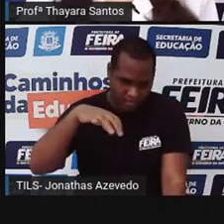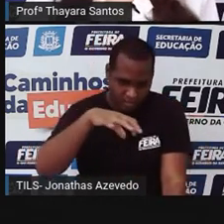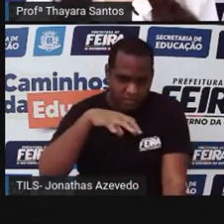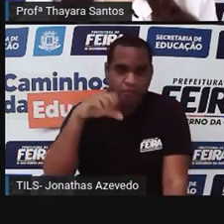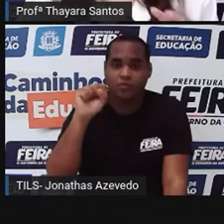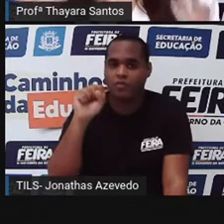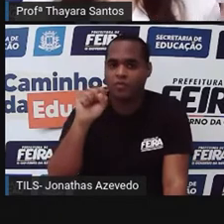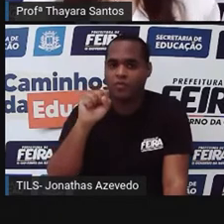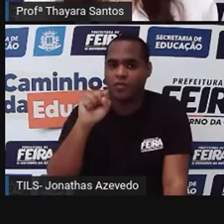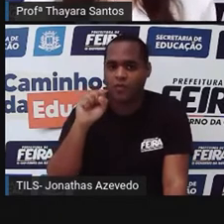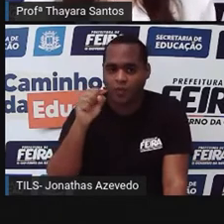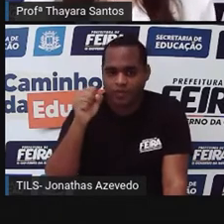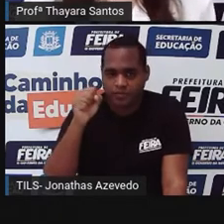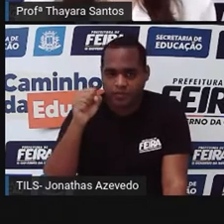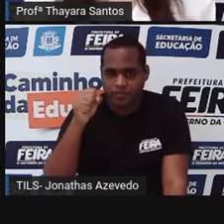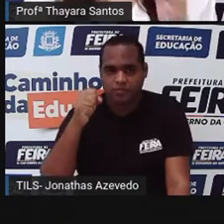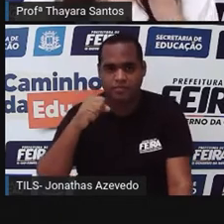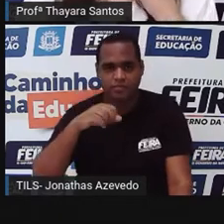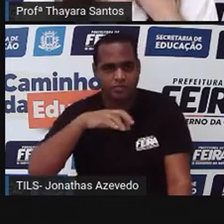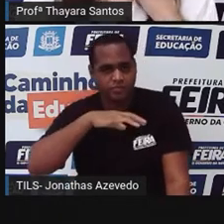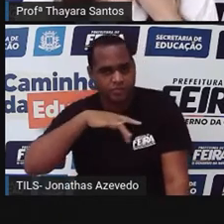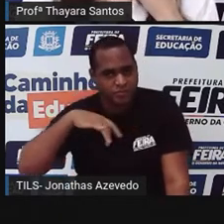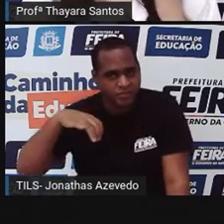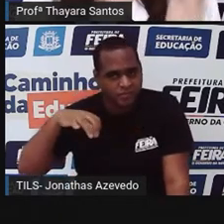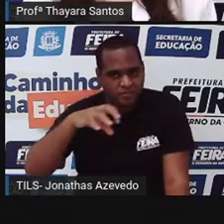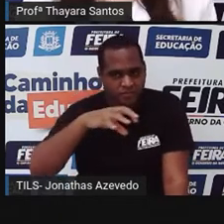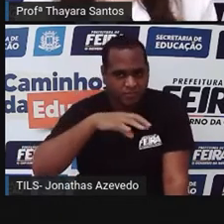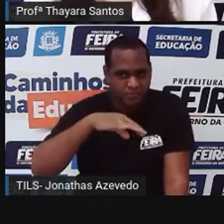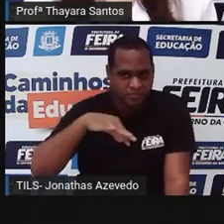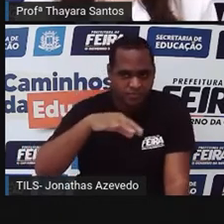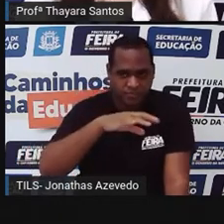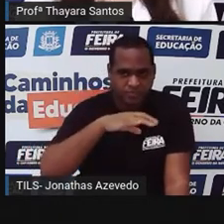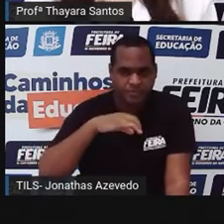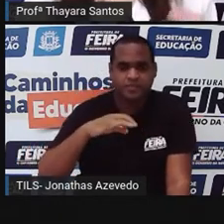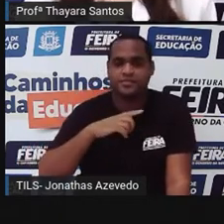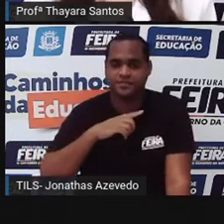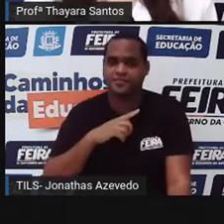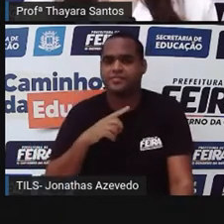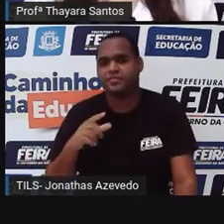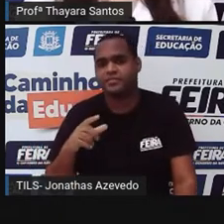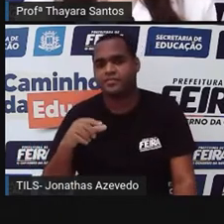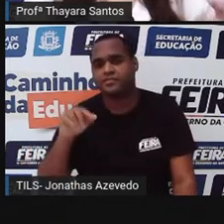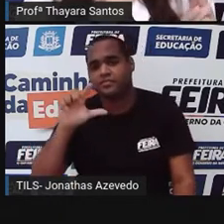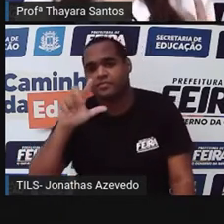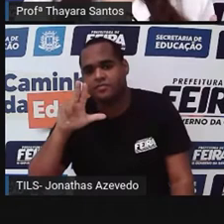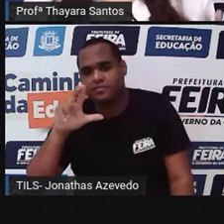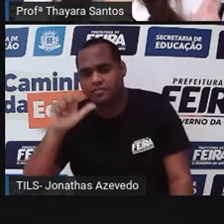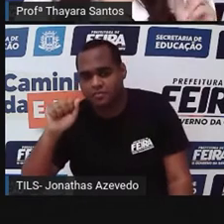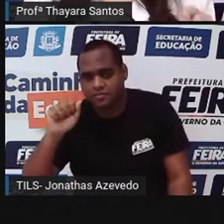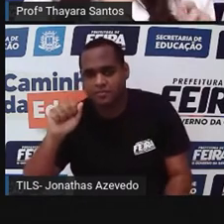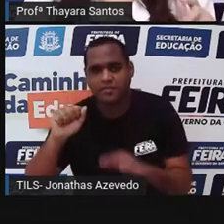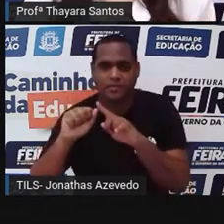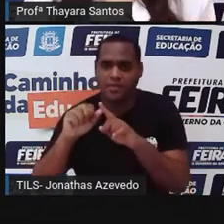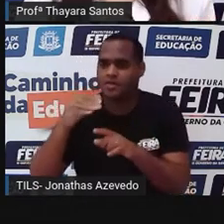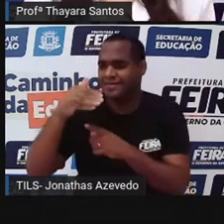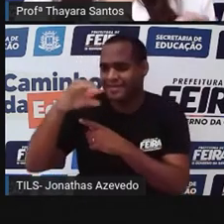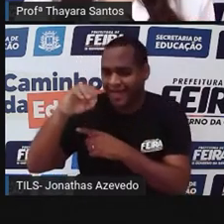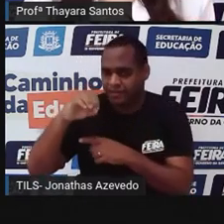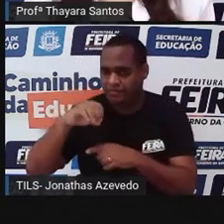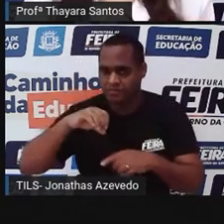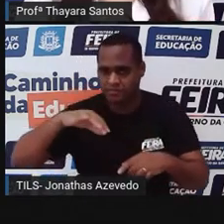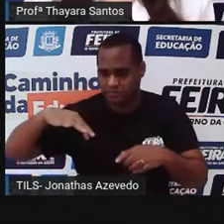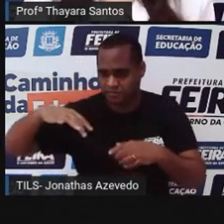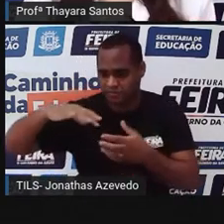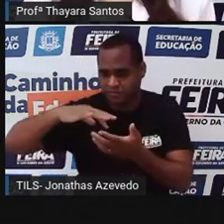tentáculos. Então, ele tem esses oito bracinhos aqui. Já a lula, ela tem dez braços. Sendo que um par desses